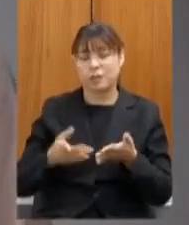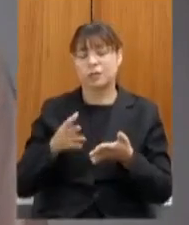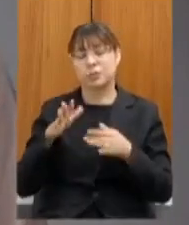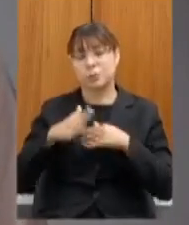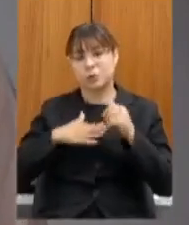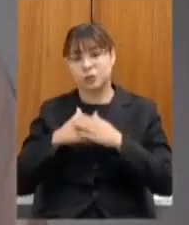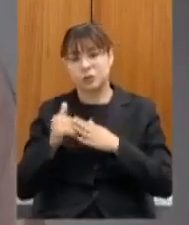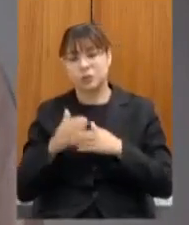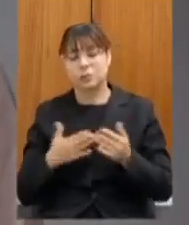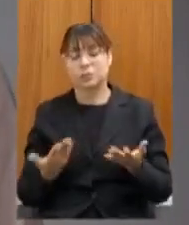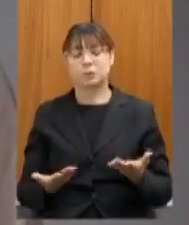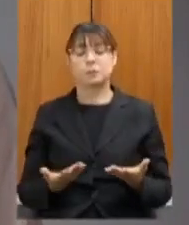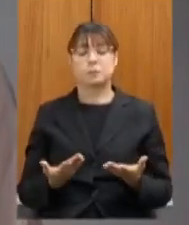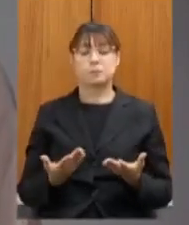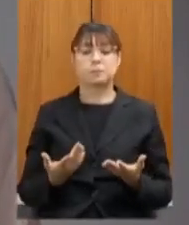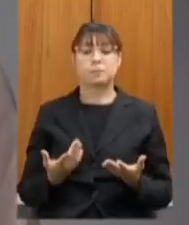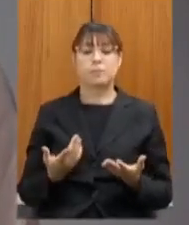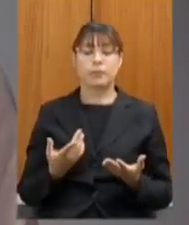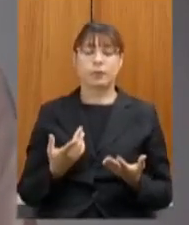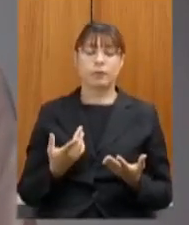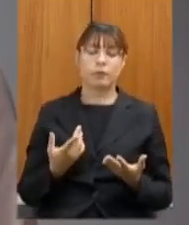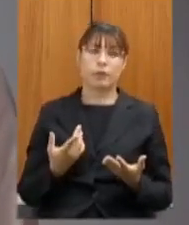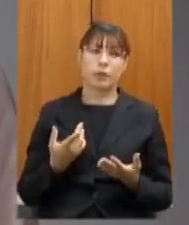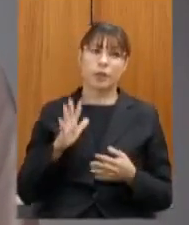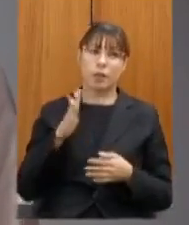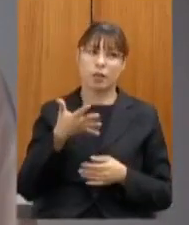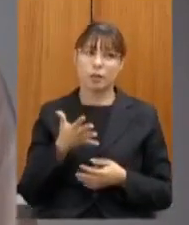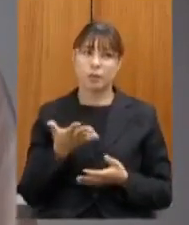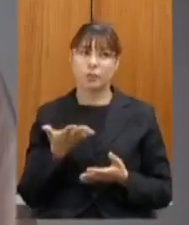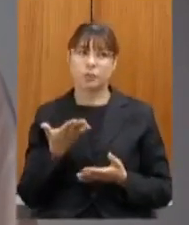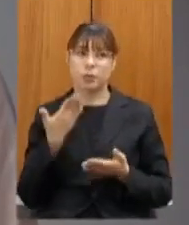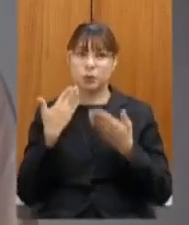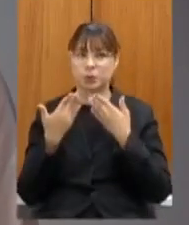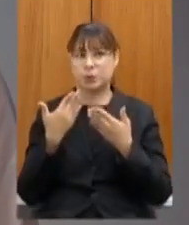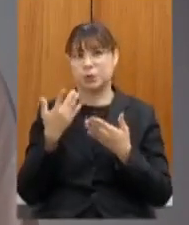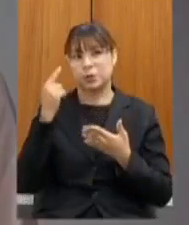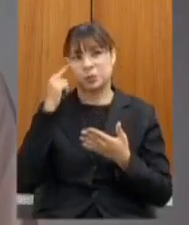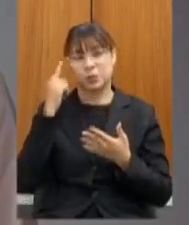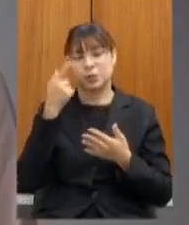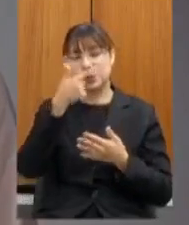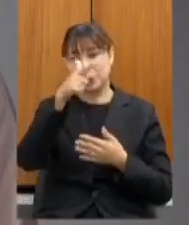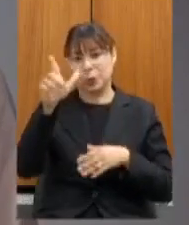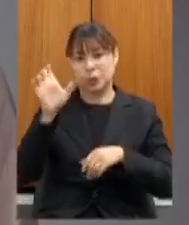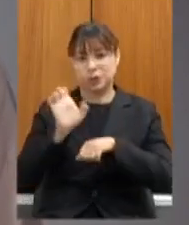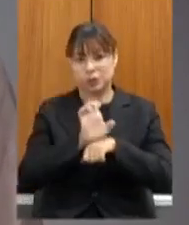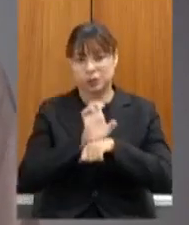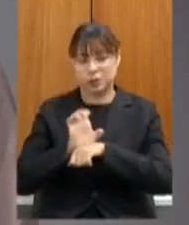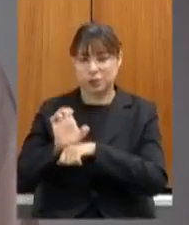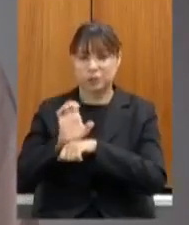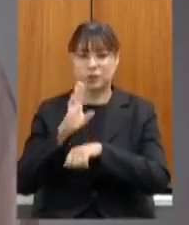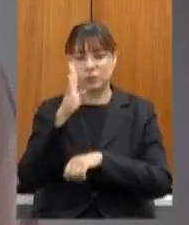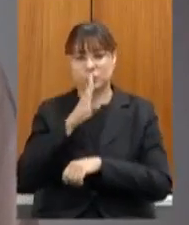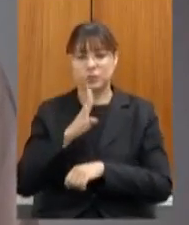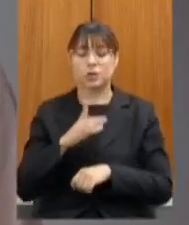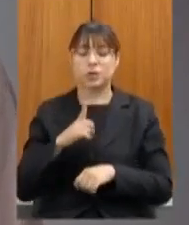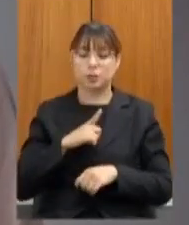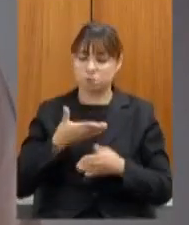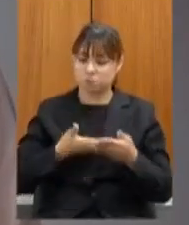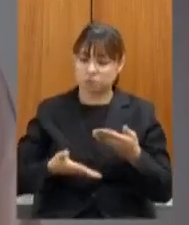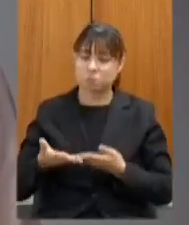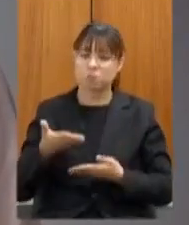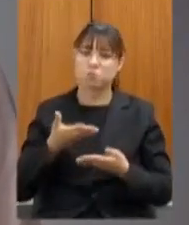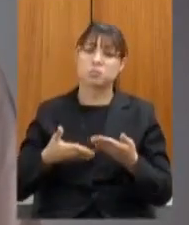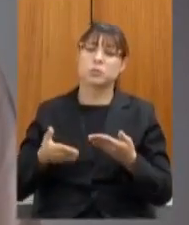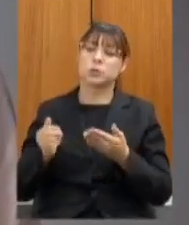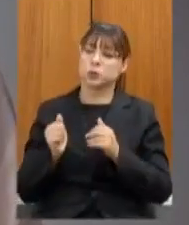nós tivemos deputado talvez comparativamente também aos demais estados do Brasil a maior interação com